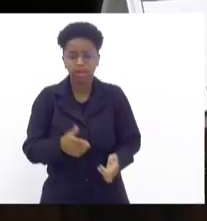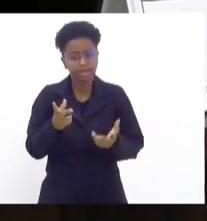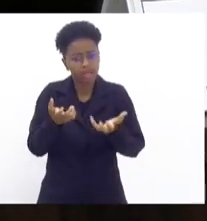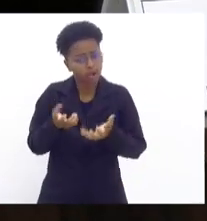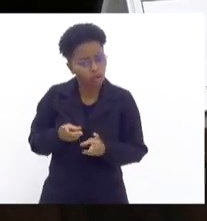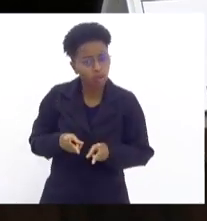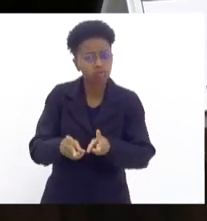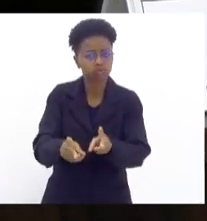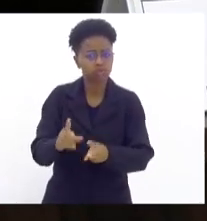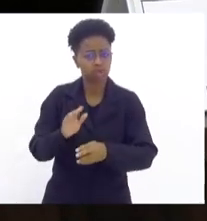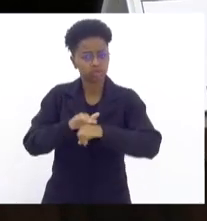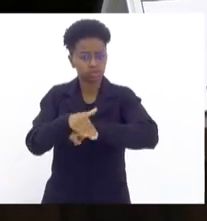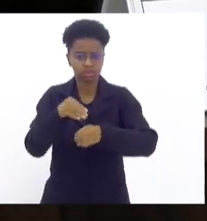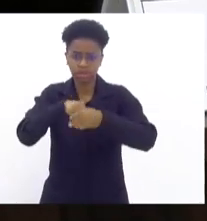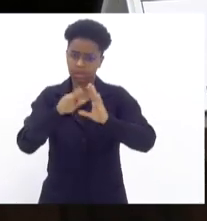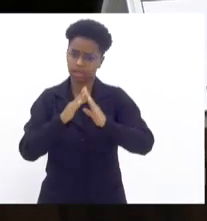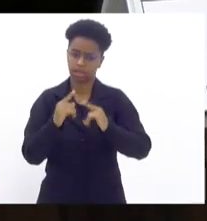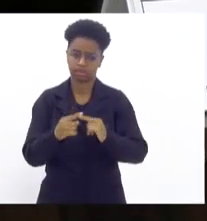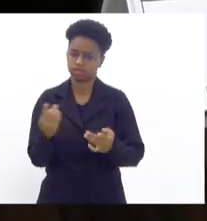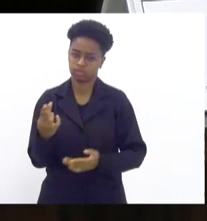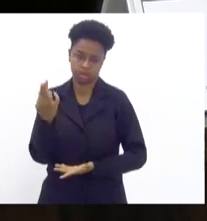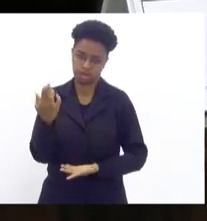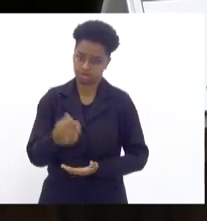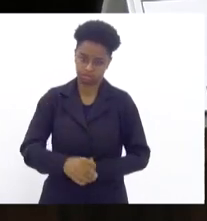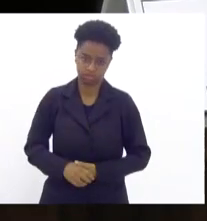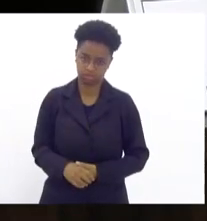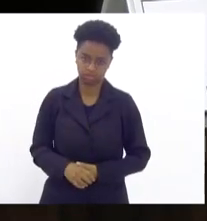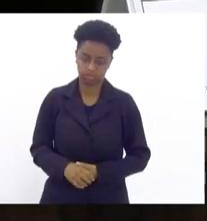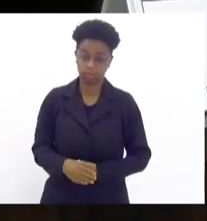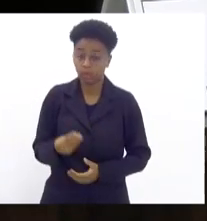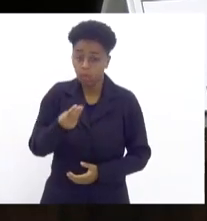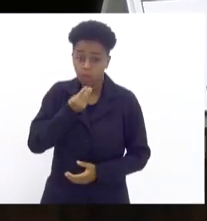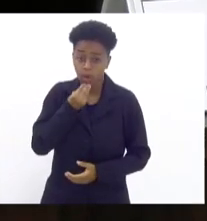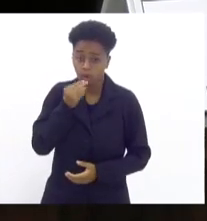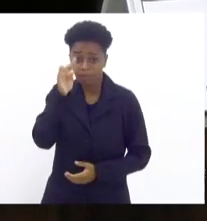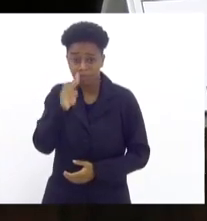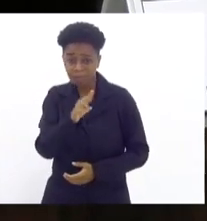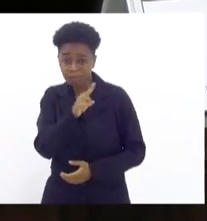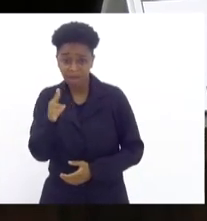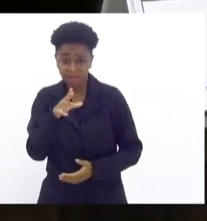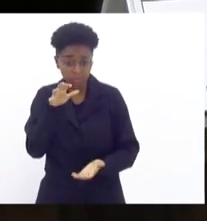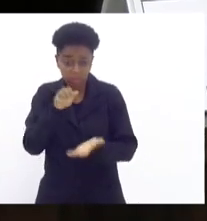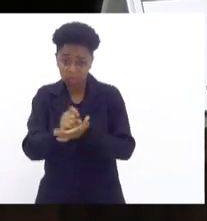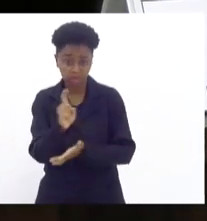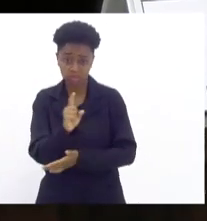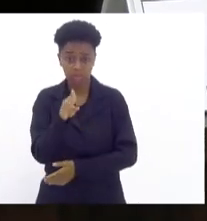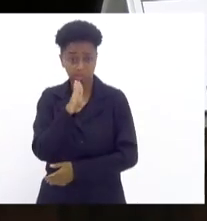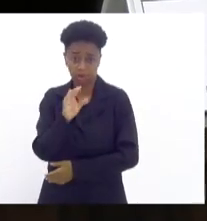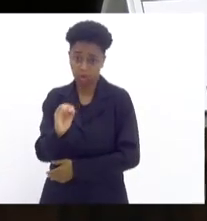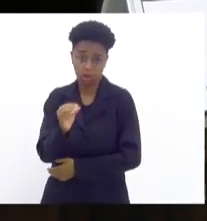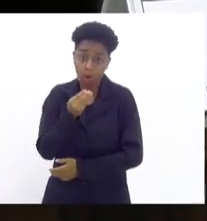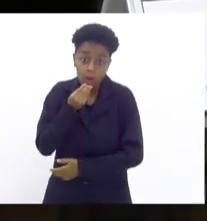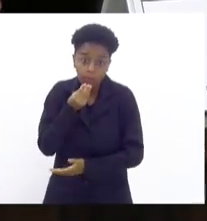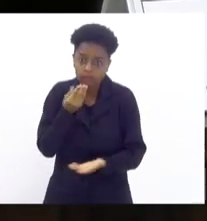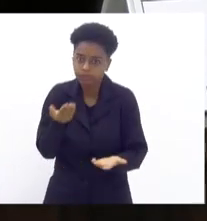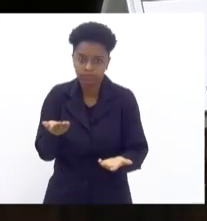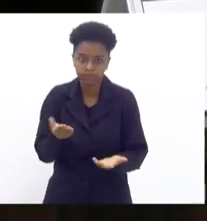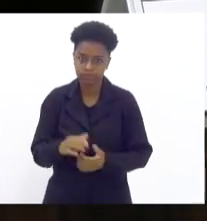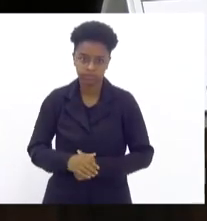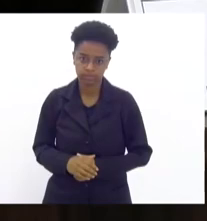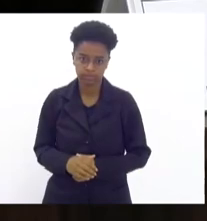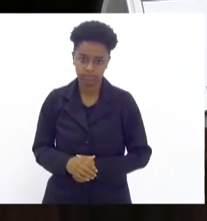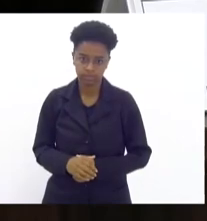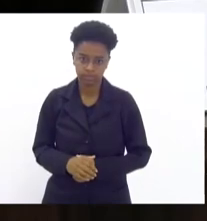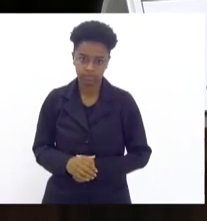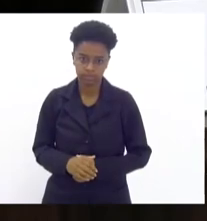permanecer à noite na igreja. É óbvio que esse padre não fez um registro de ocorrência. É óbvio que ele não fez um